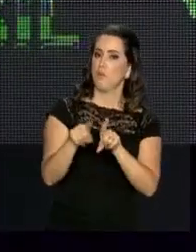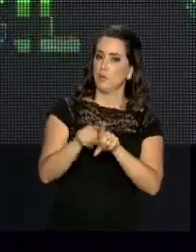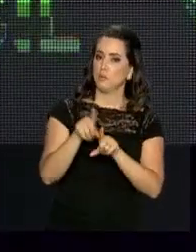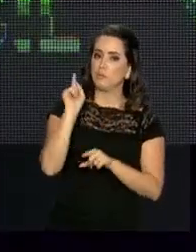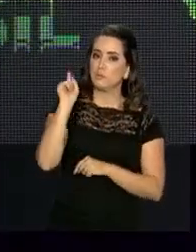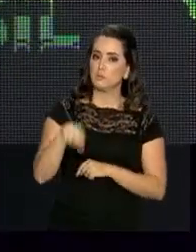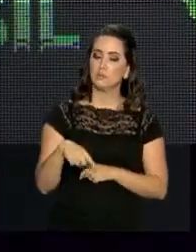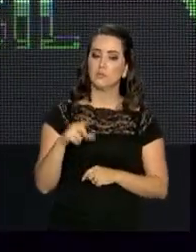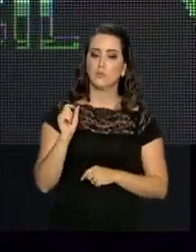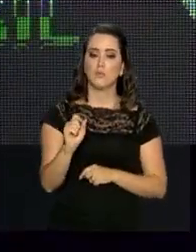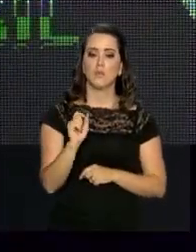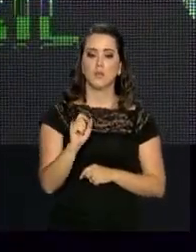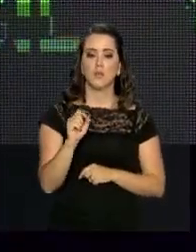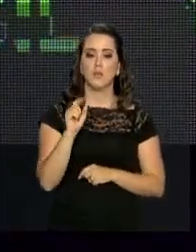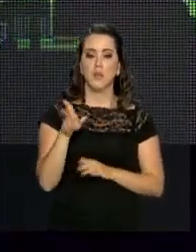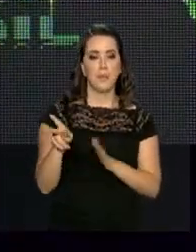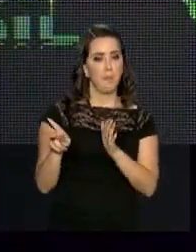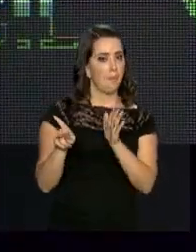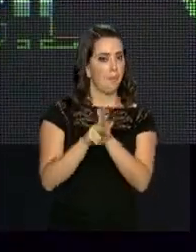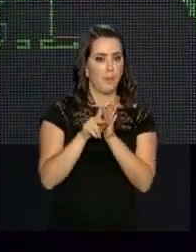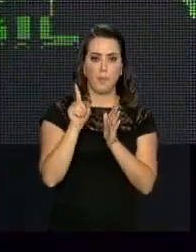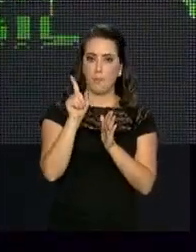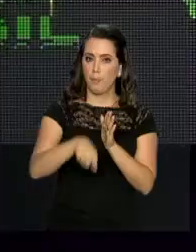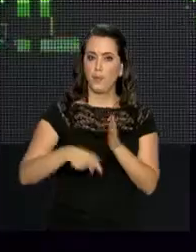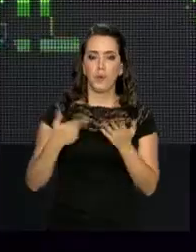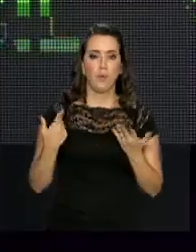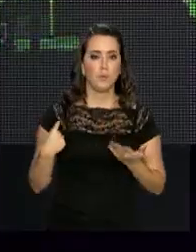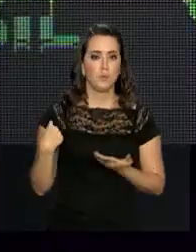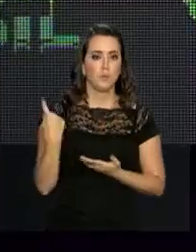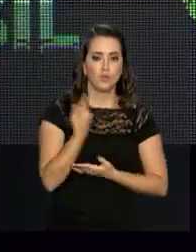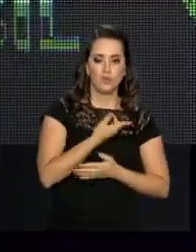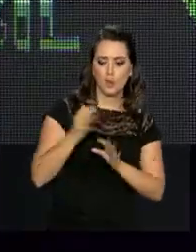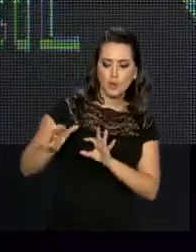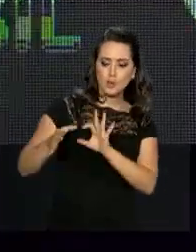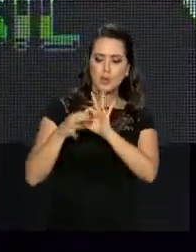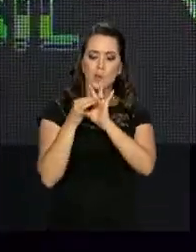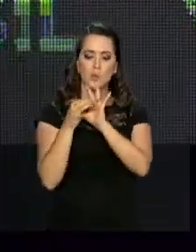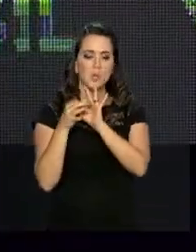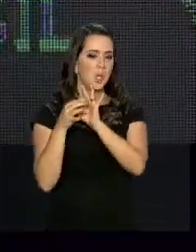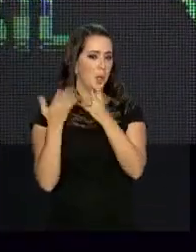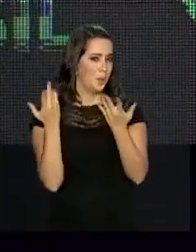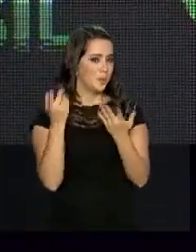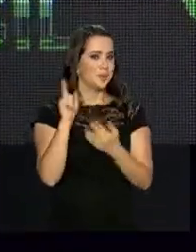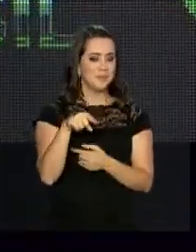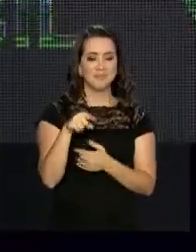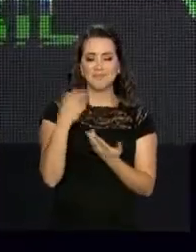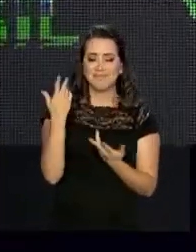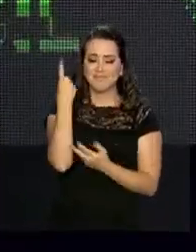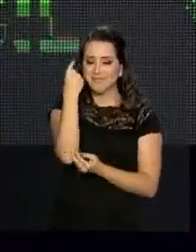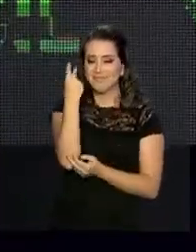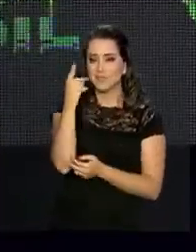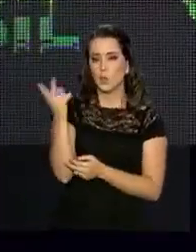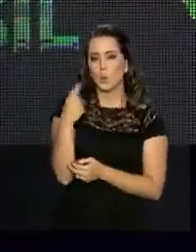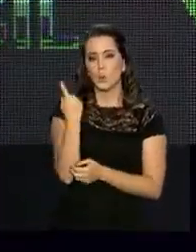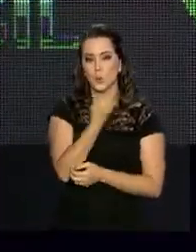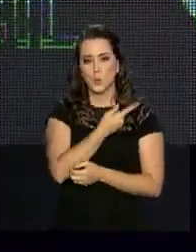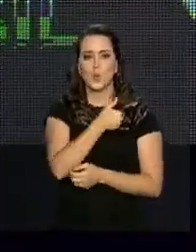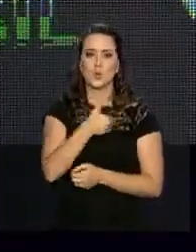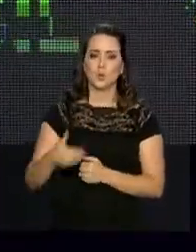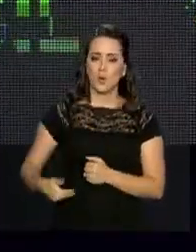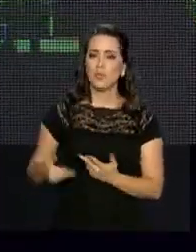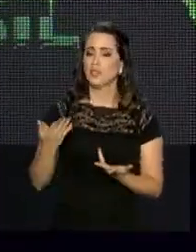Pinheira, é fruto de uma convergência natural que existe entre os nossos